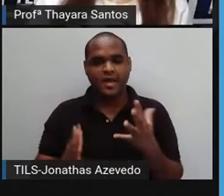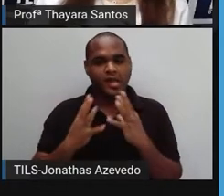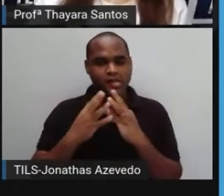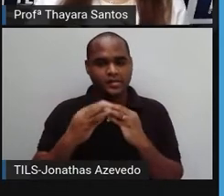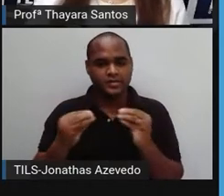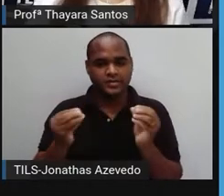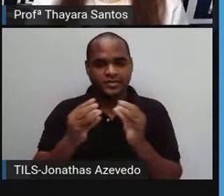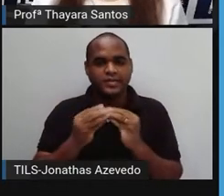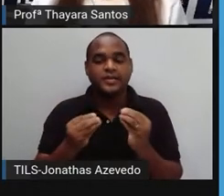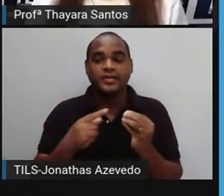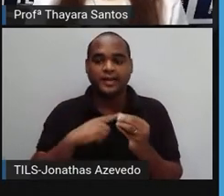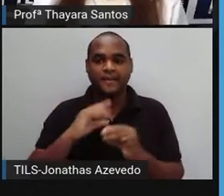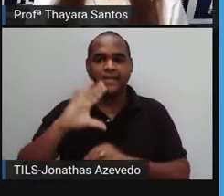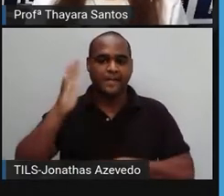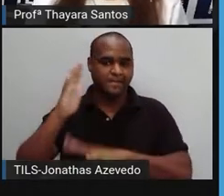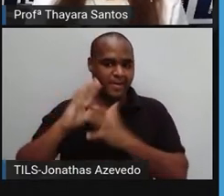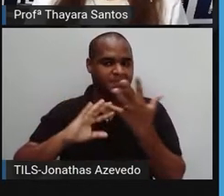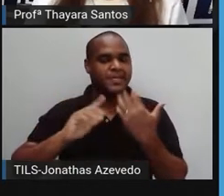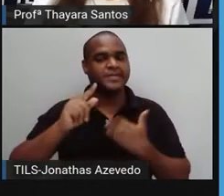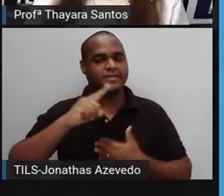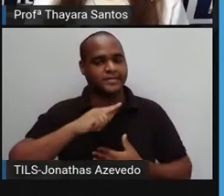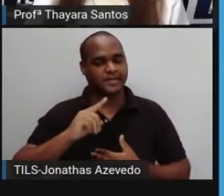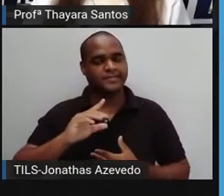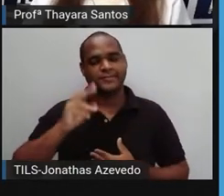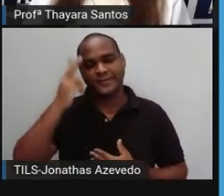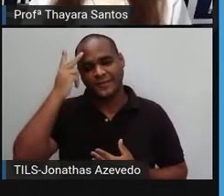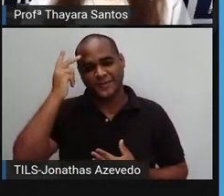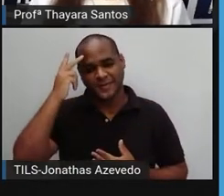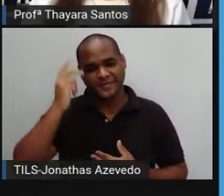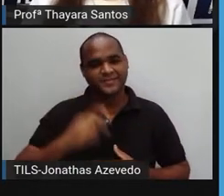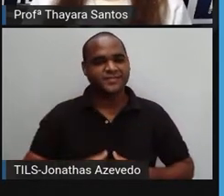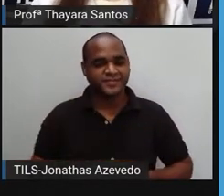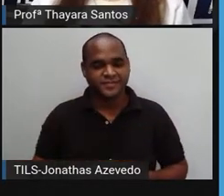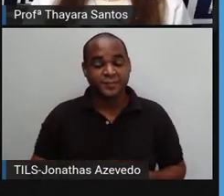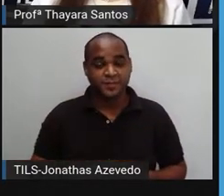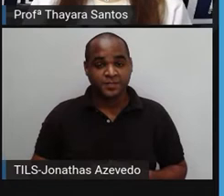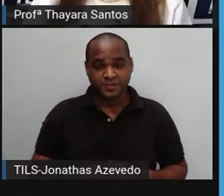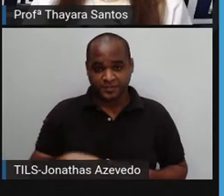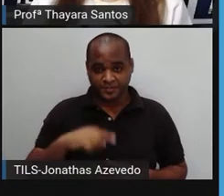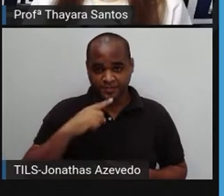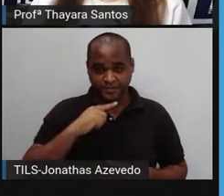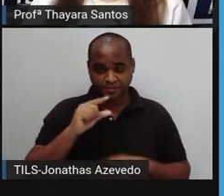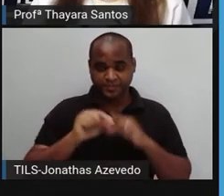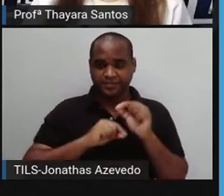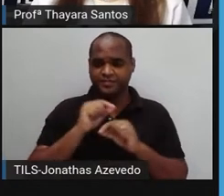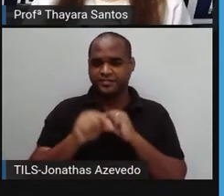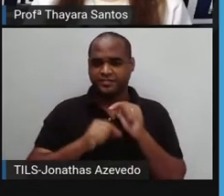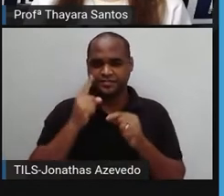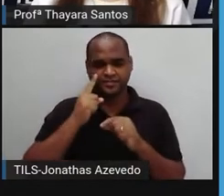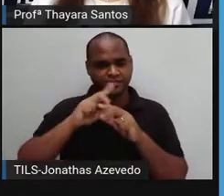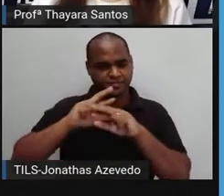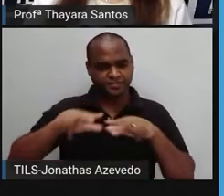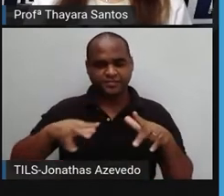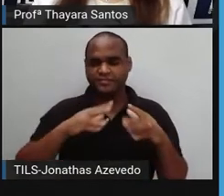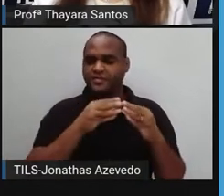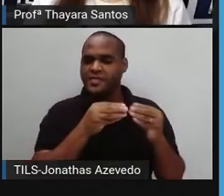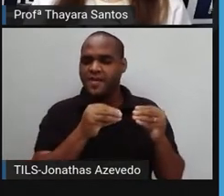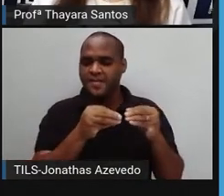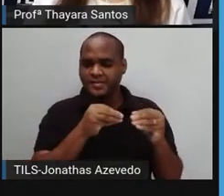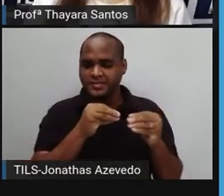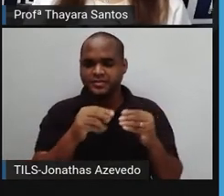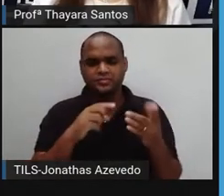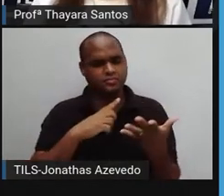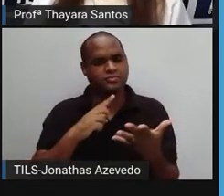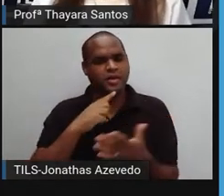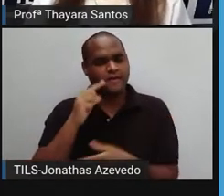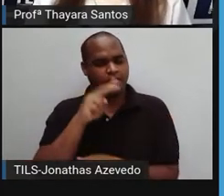sintéticos e os impactos ambientais. E a gente já viu o que são esses materiais sintéticos em outras aulas, mas vamos